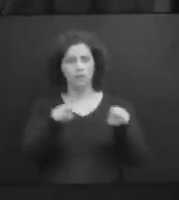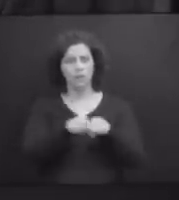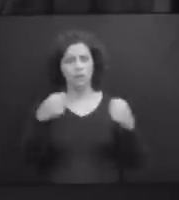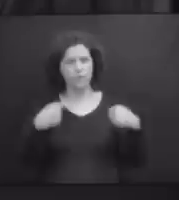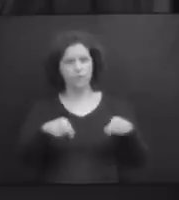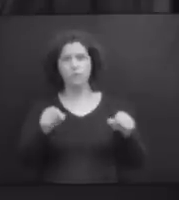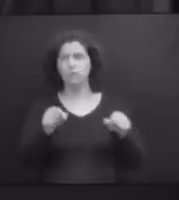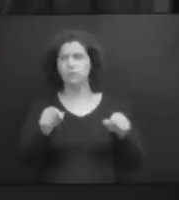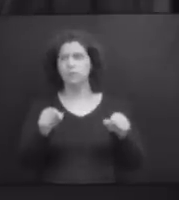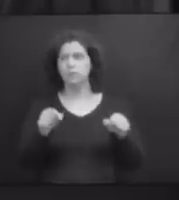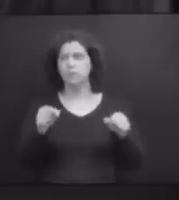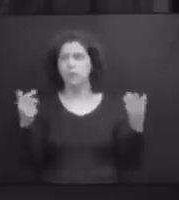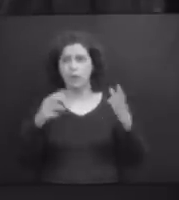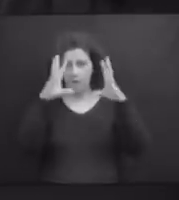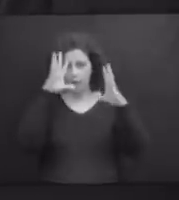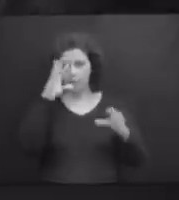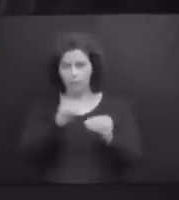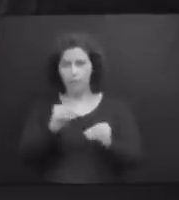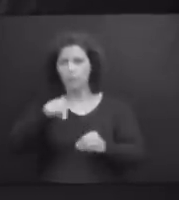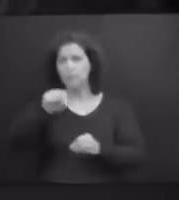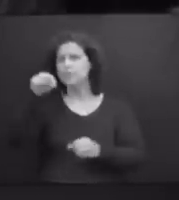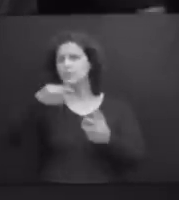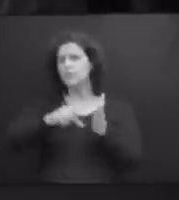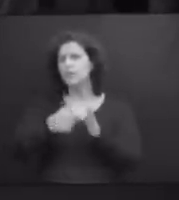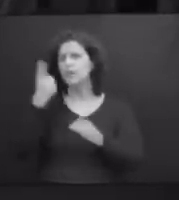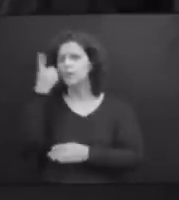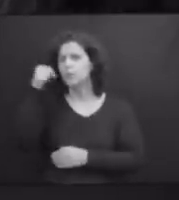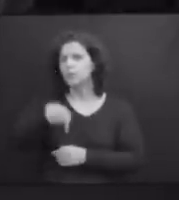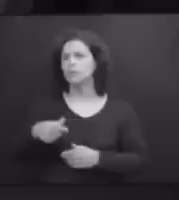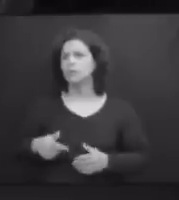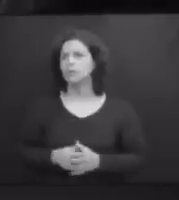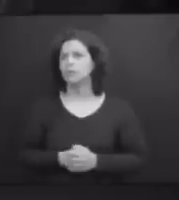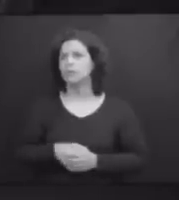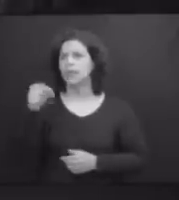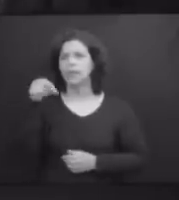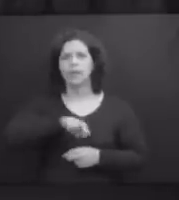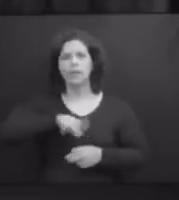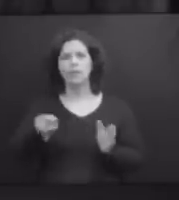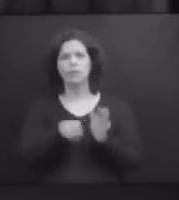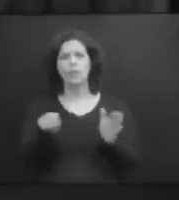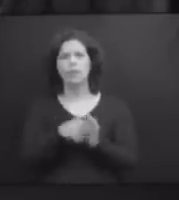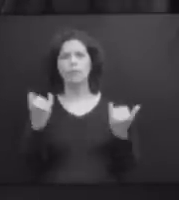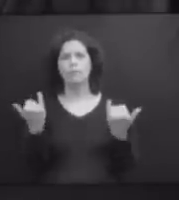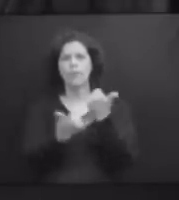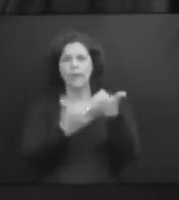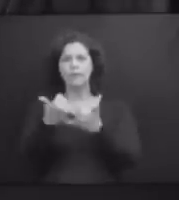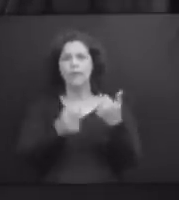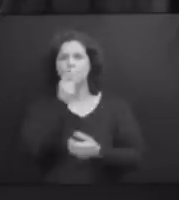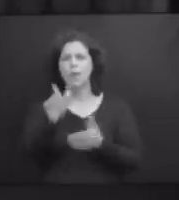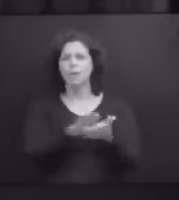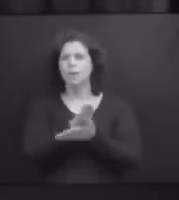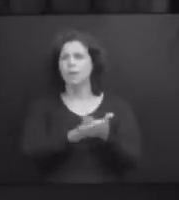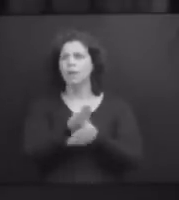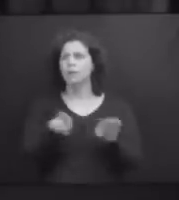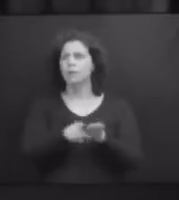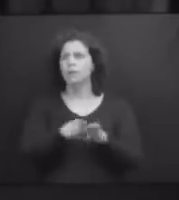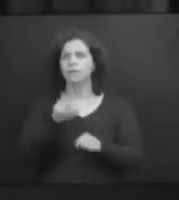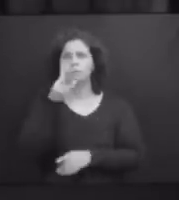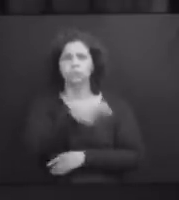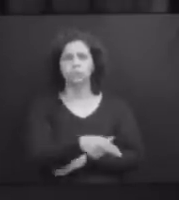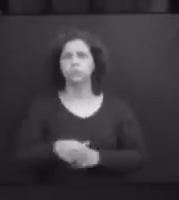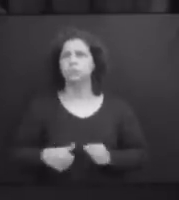entender o que é um parlamento. Aqui não é para brincadeira. Corta o som do orador, por favor.